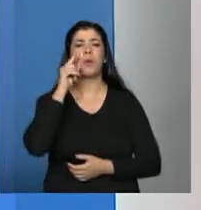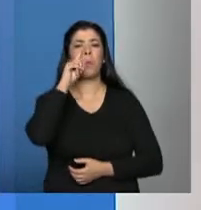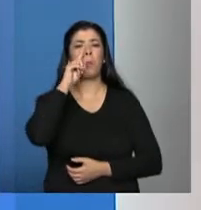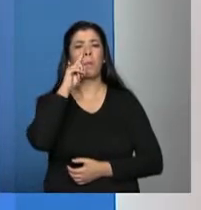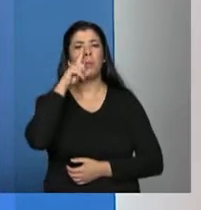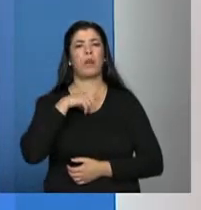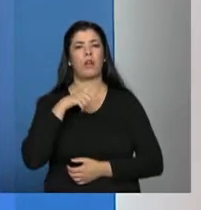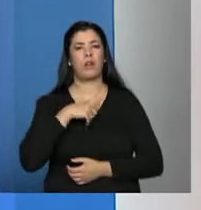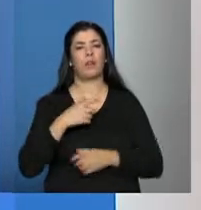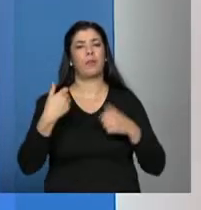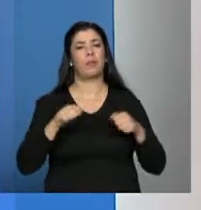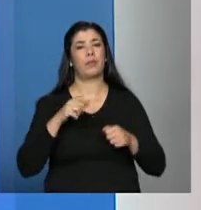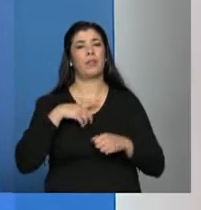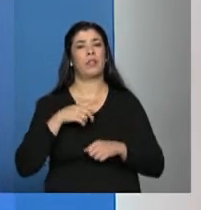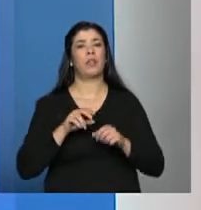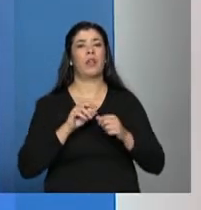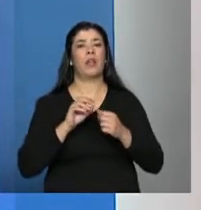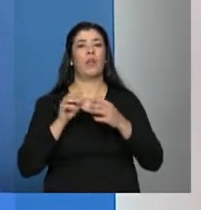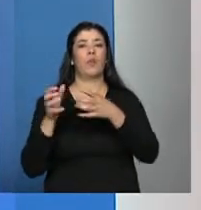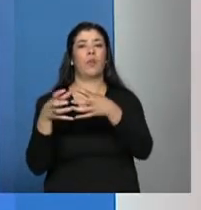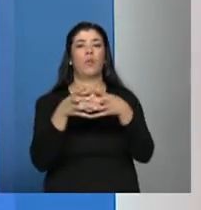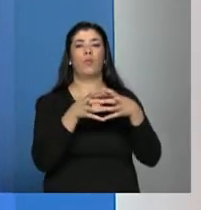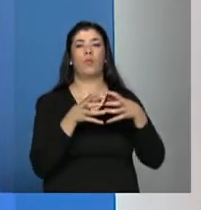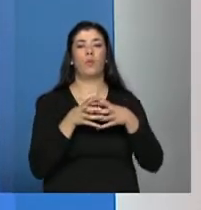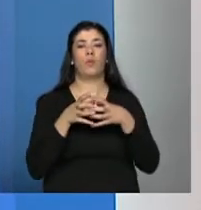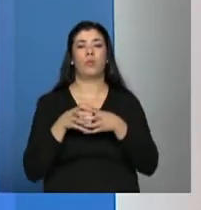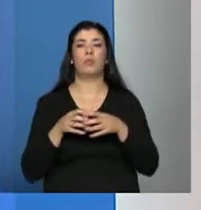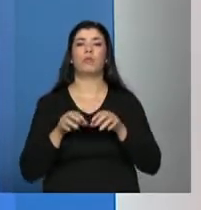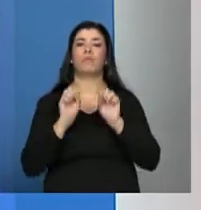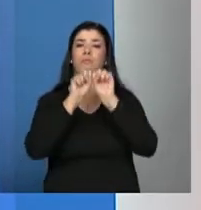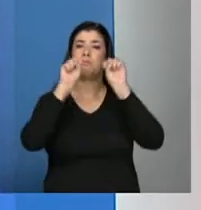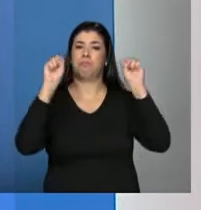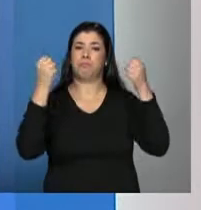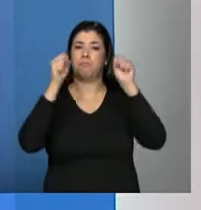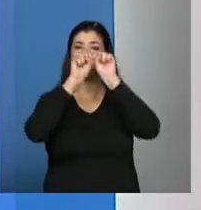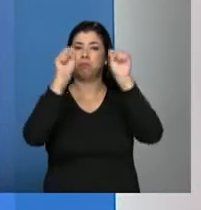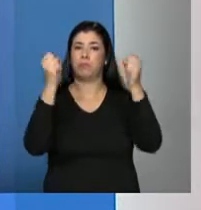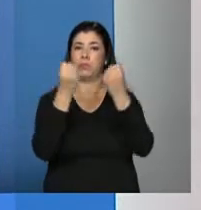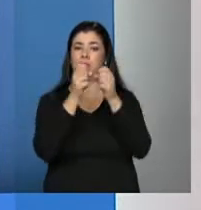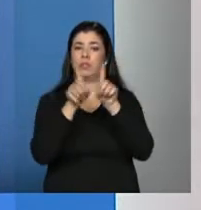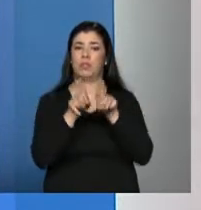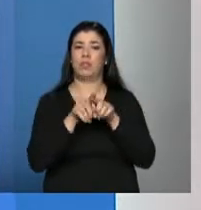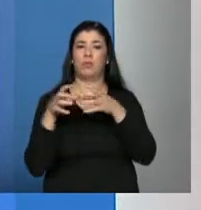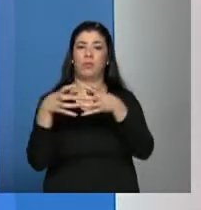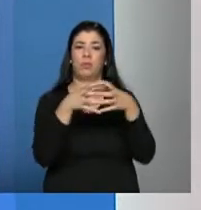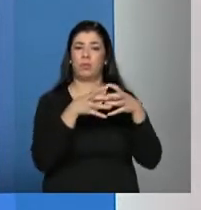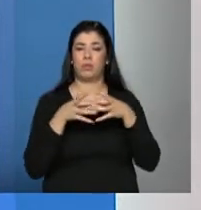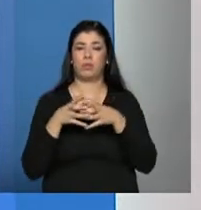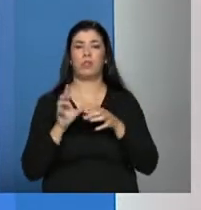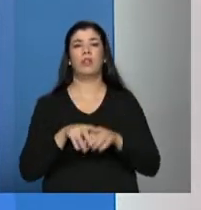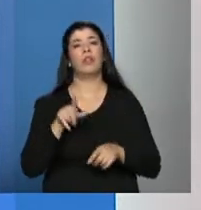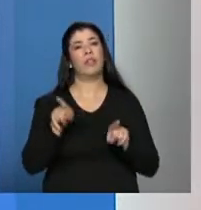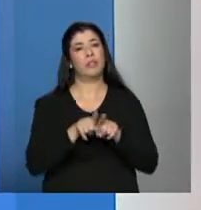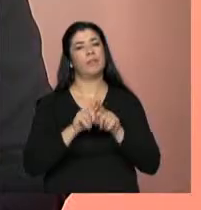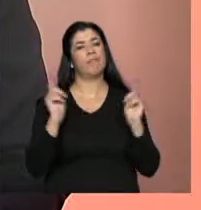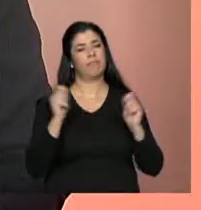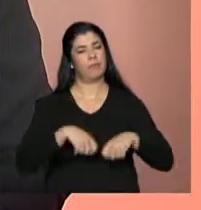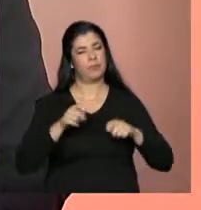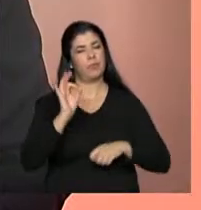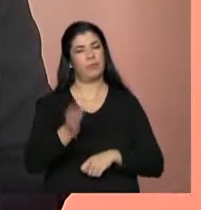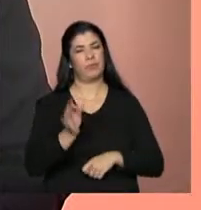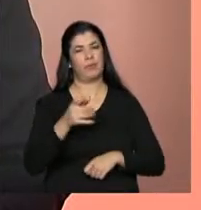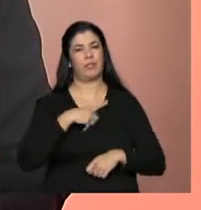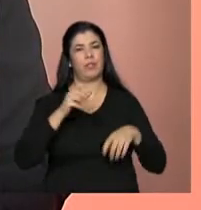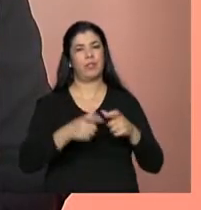rede local, uma rede comunitária que está bem próximo dela. E assim você amplia o atendimento. E aí a gente amplia o